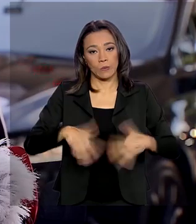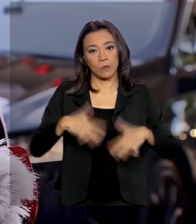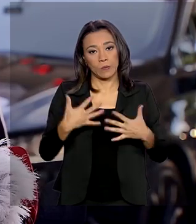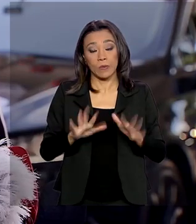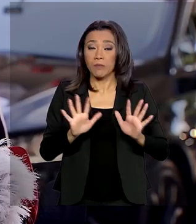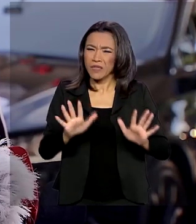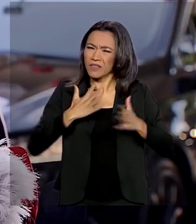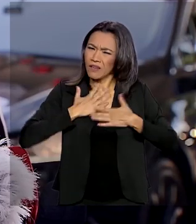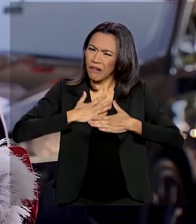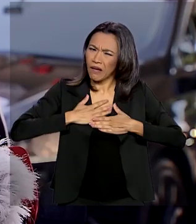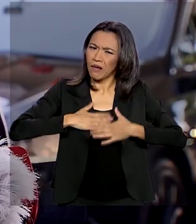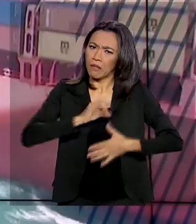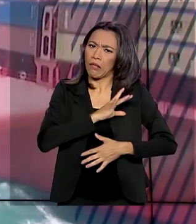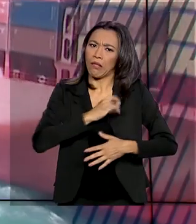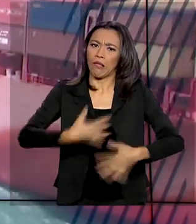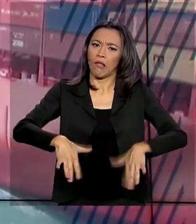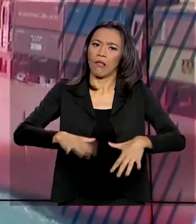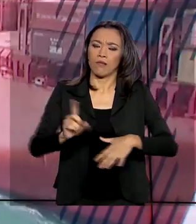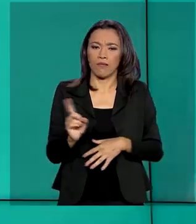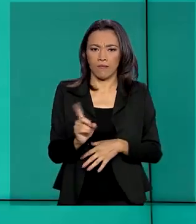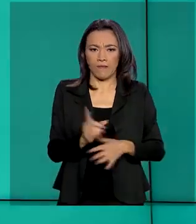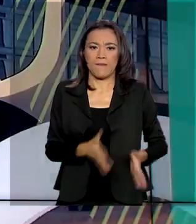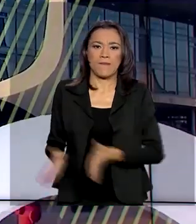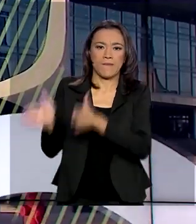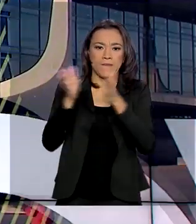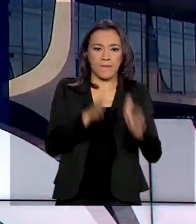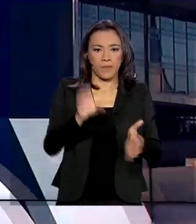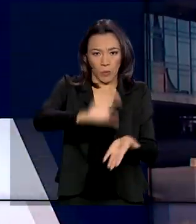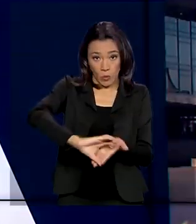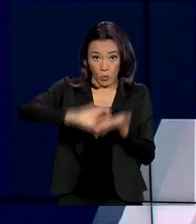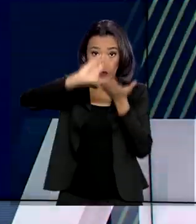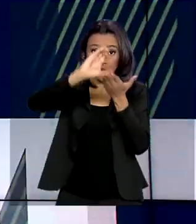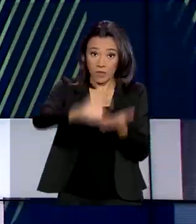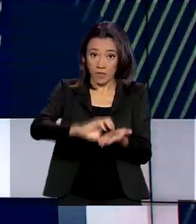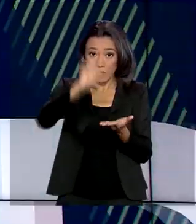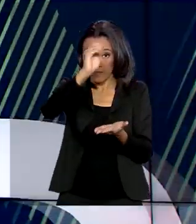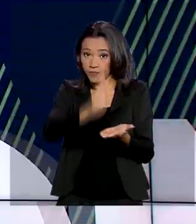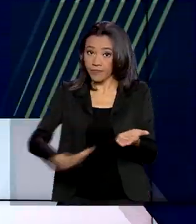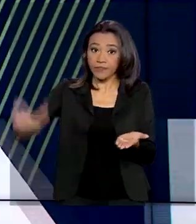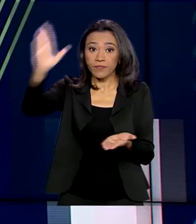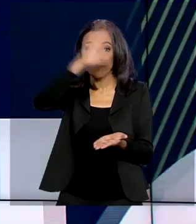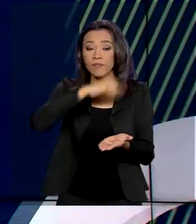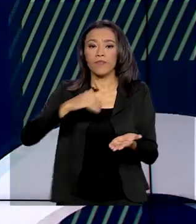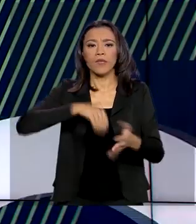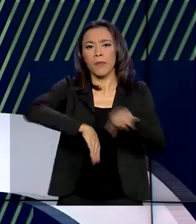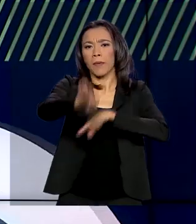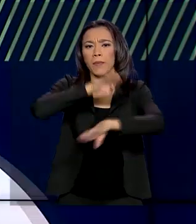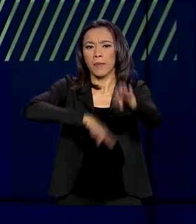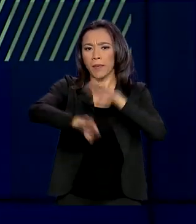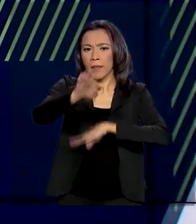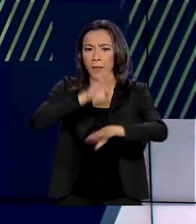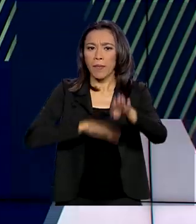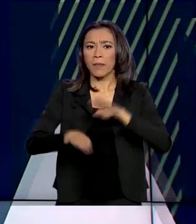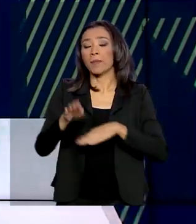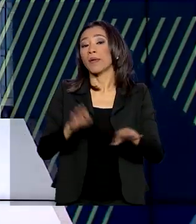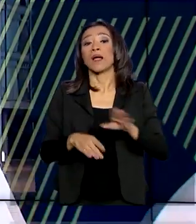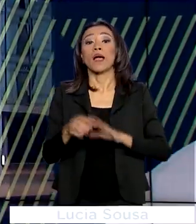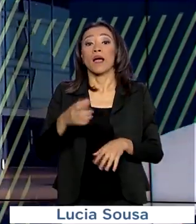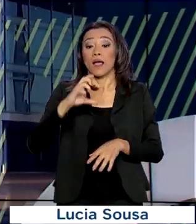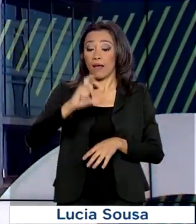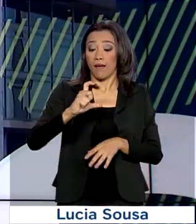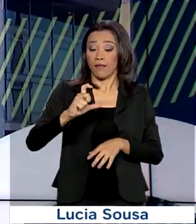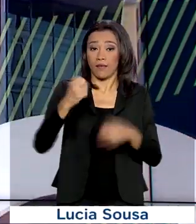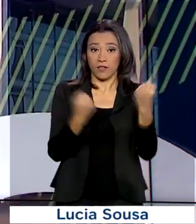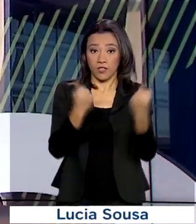mas sem pânico. É só isso. E o Conselho Nacional de Trânsito suspendeu o prazo da Carteira Nacional de Habilitação,